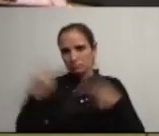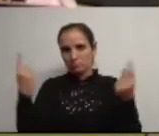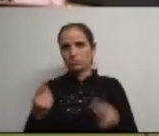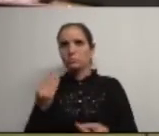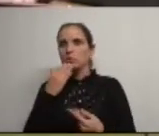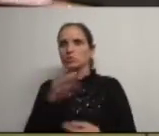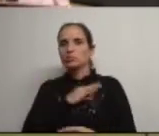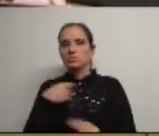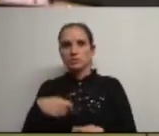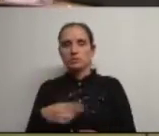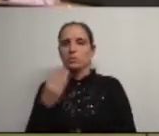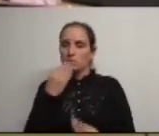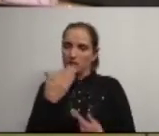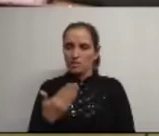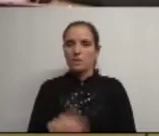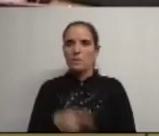Sr. Presidente